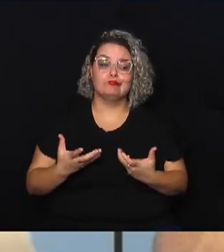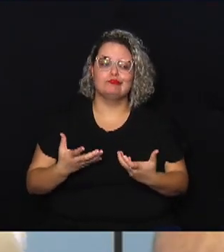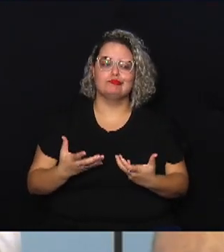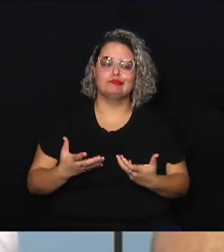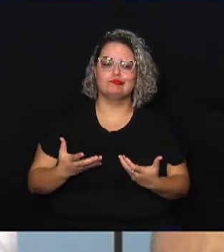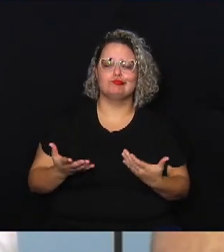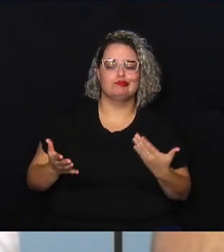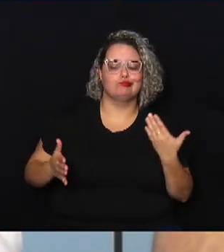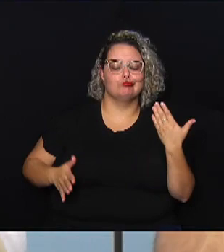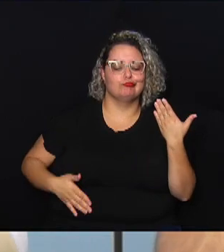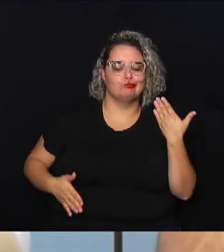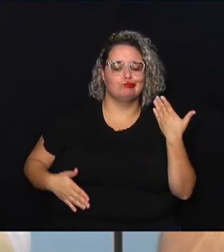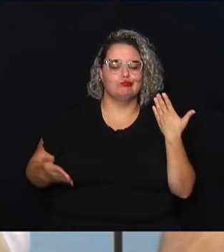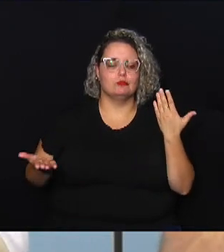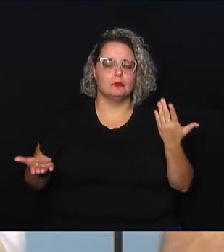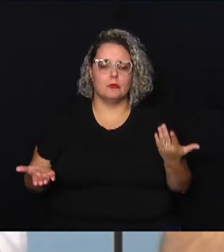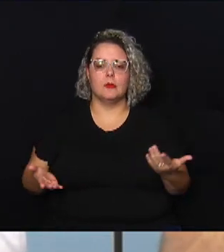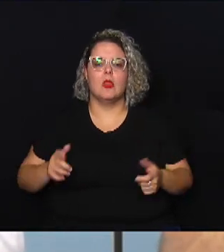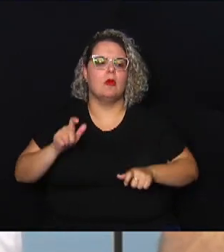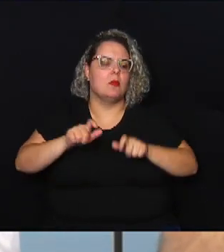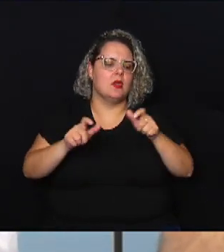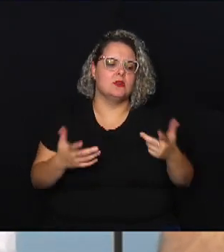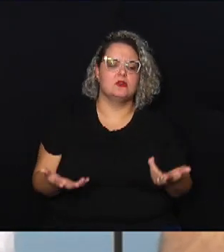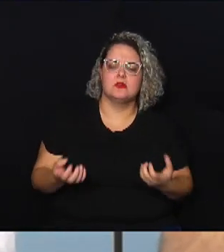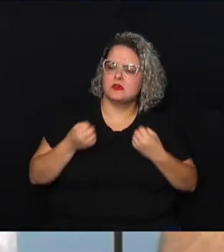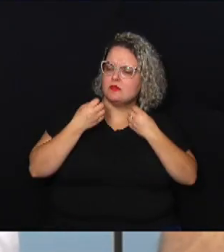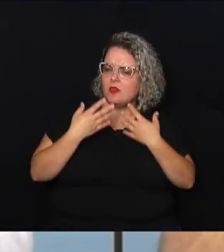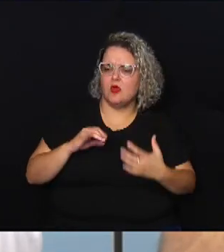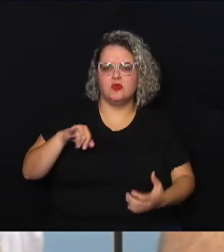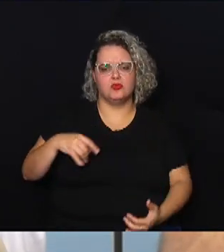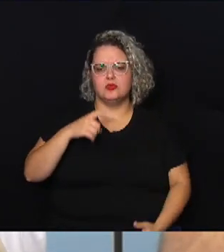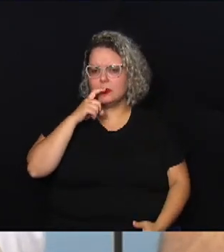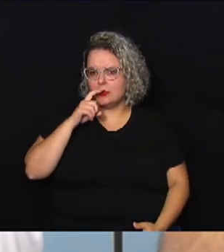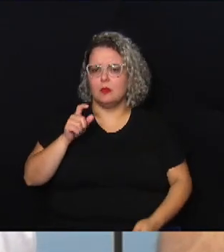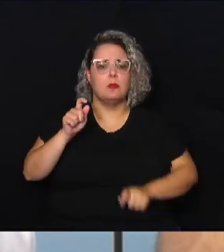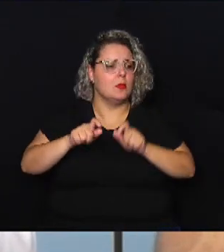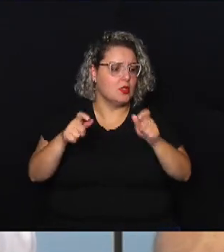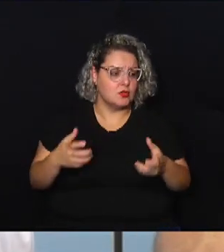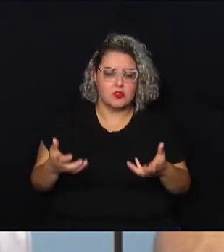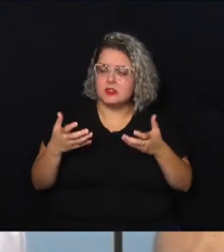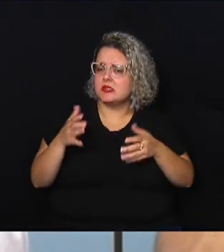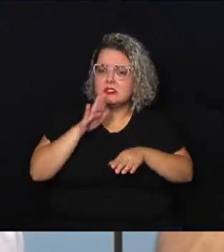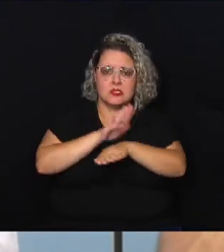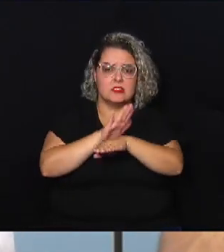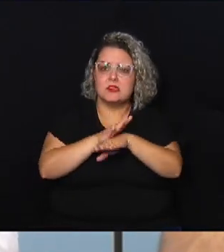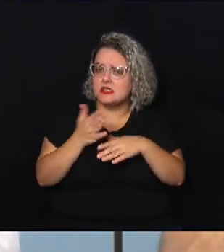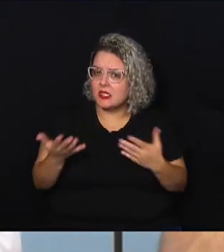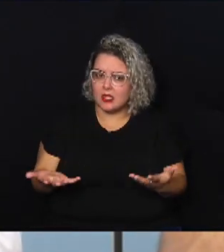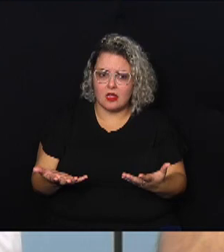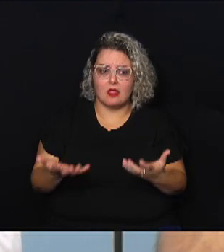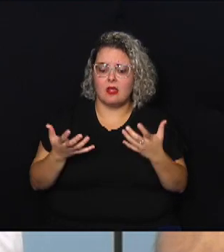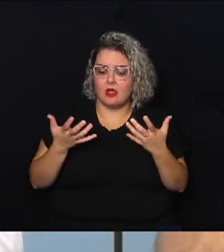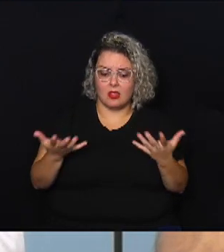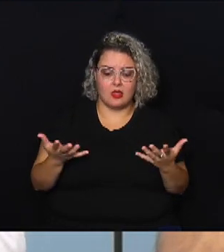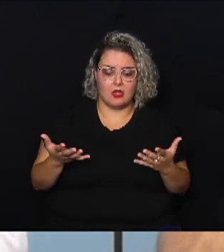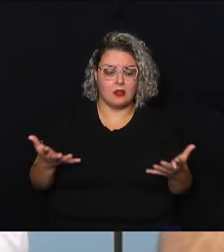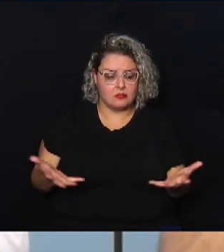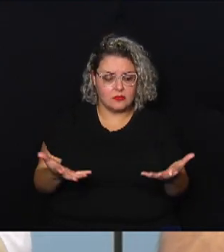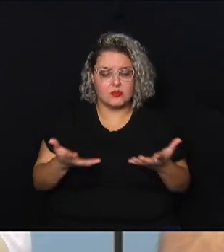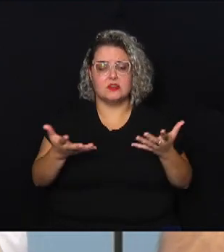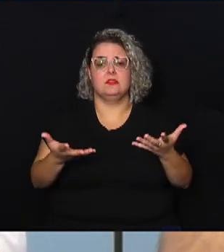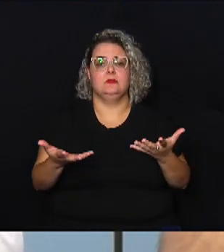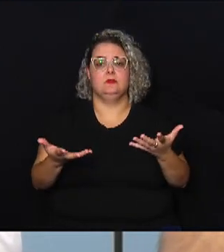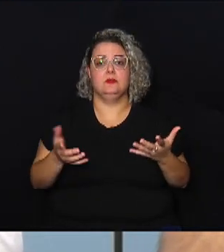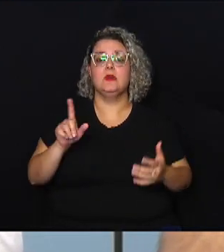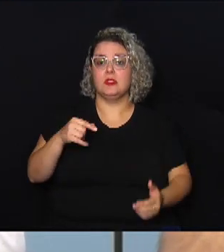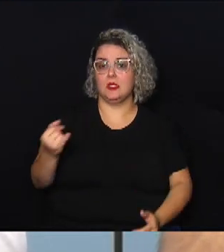mas tem muita gente boa o Schneider pode falar disso tem muita gente querendo ajudar muita gente querendo colaborar e